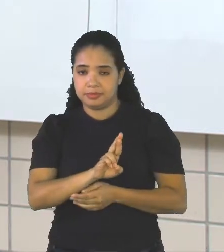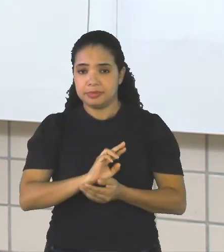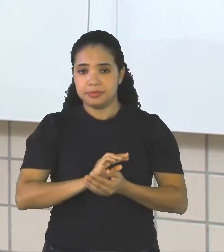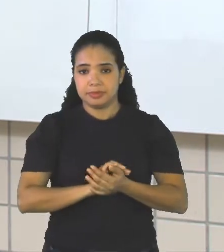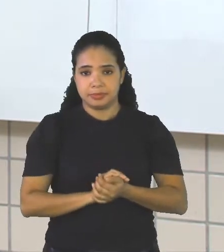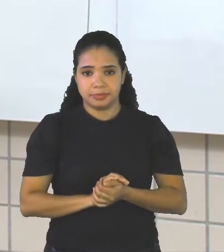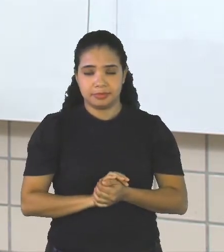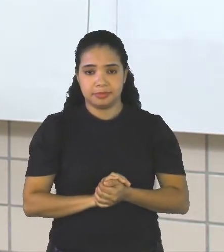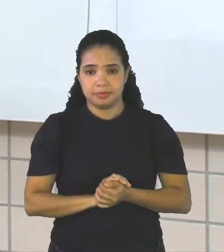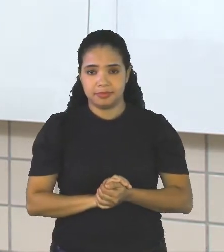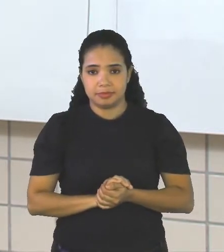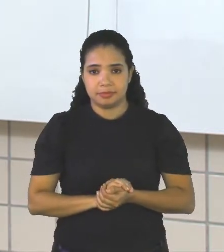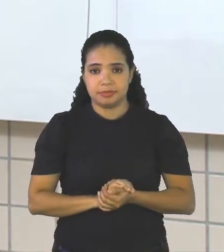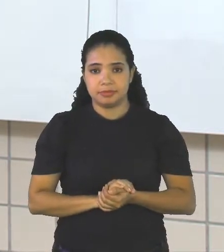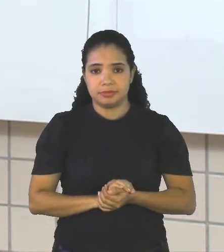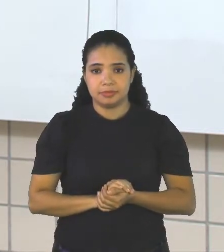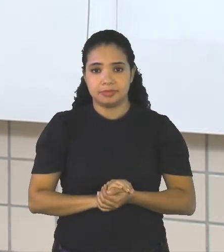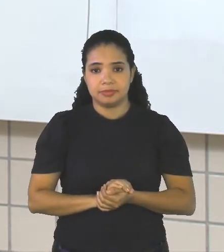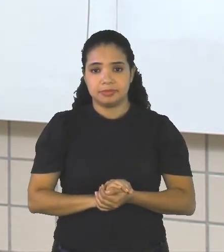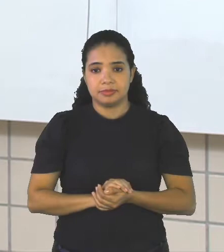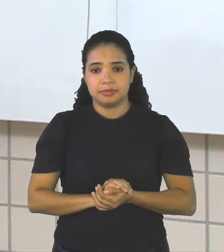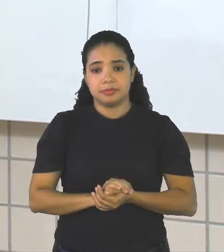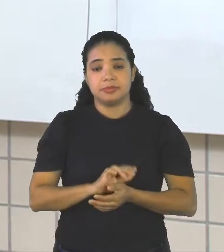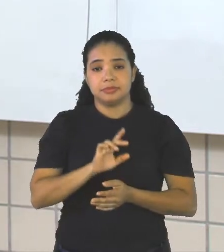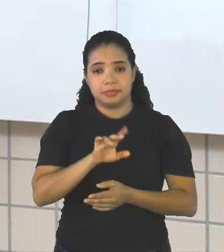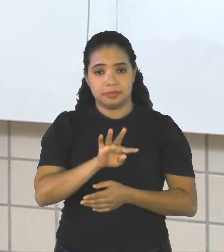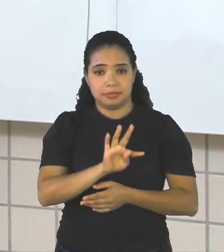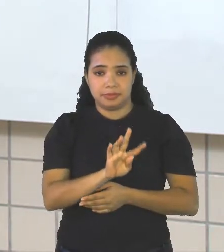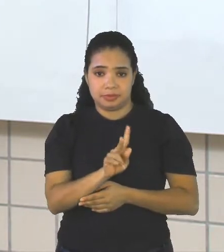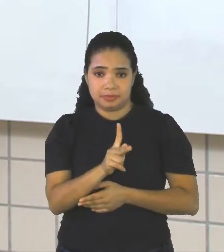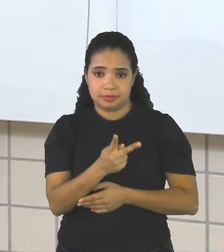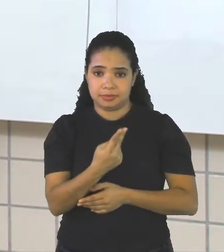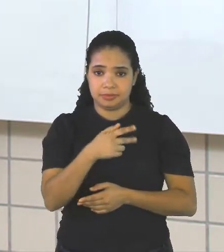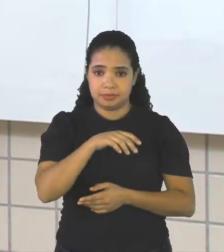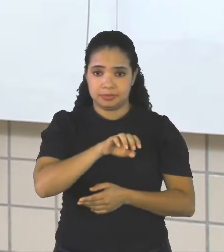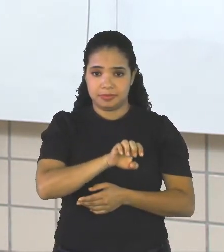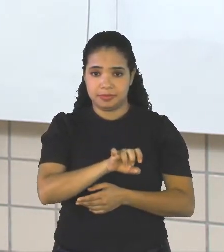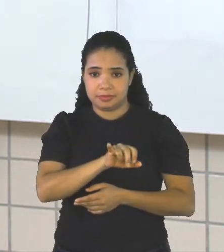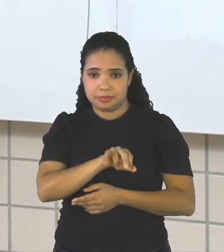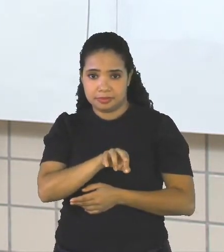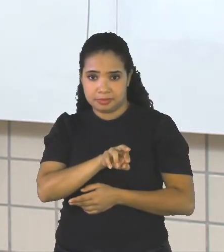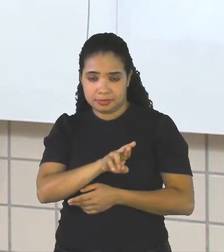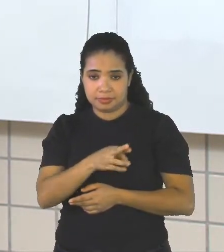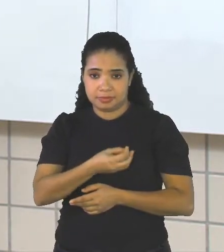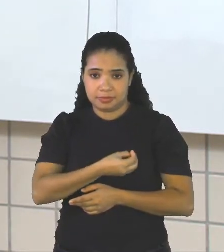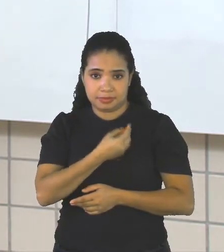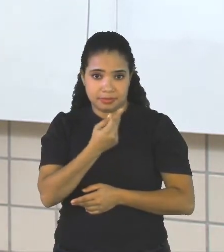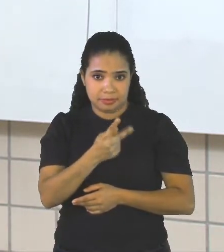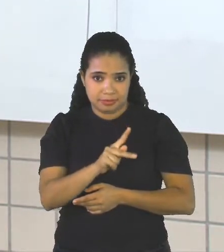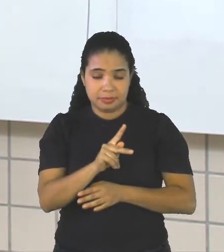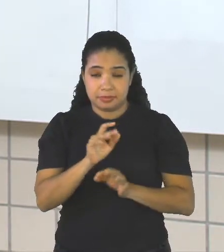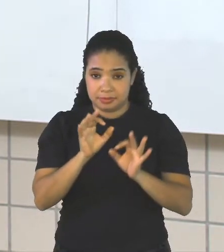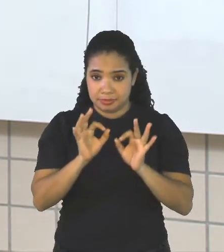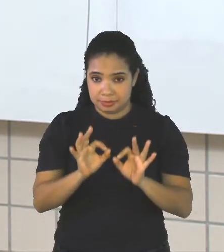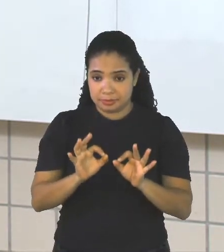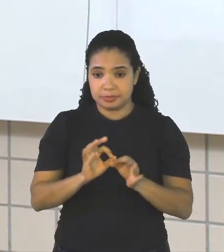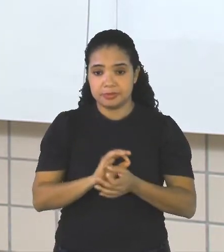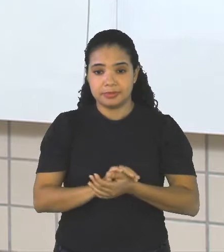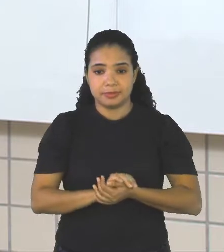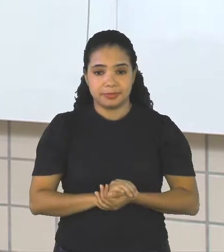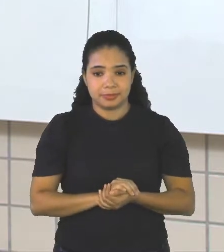Their Lives A vida Deles Ou Delas Certo